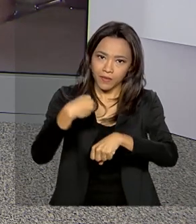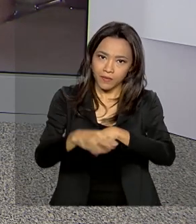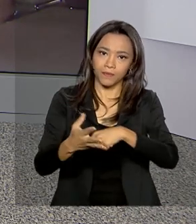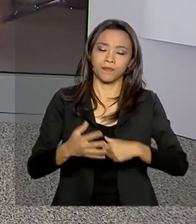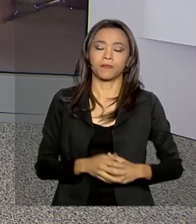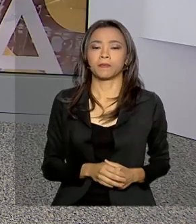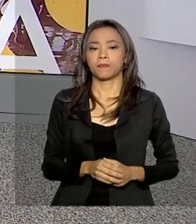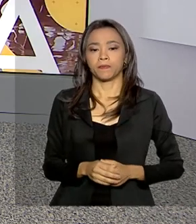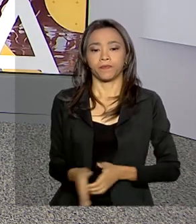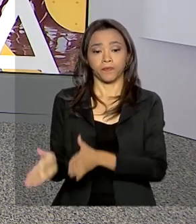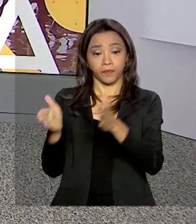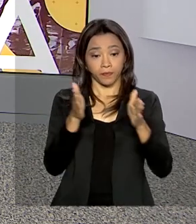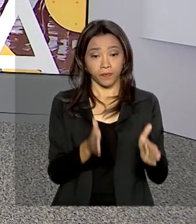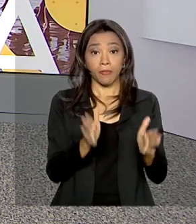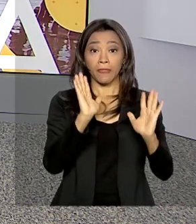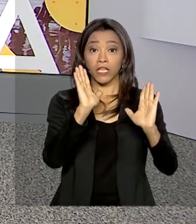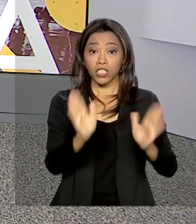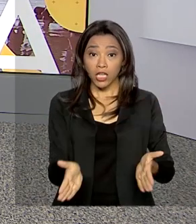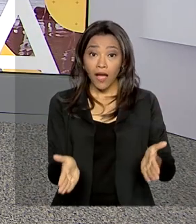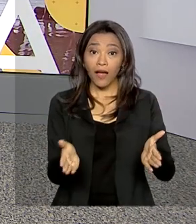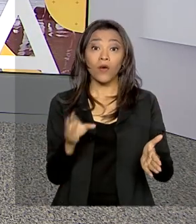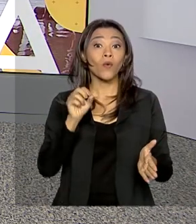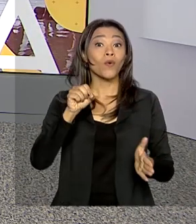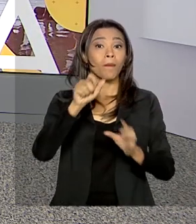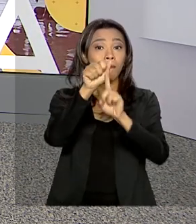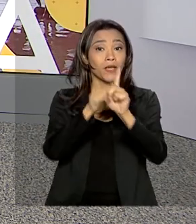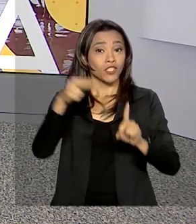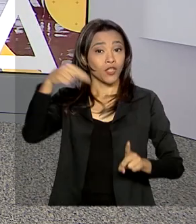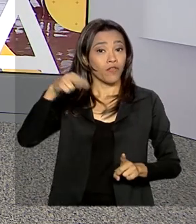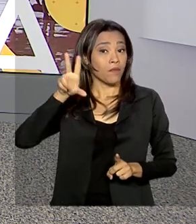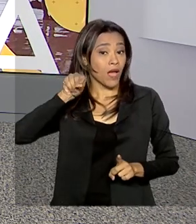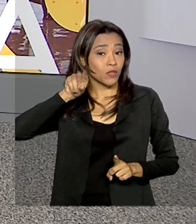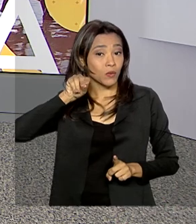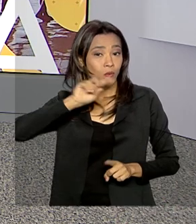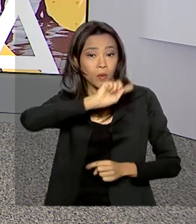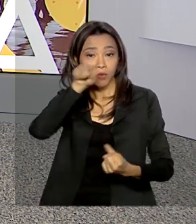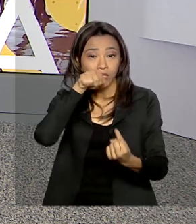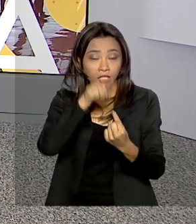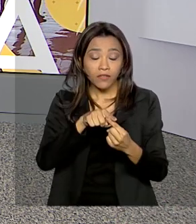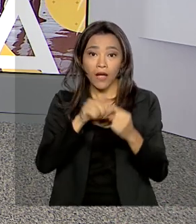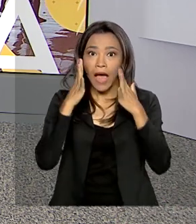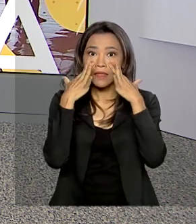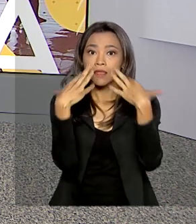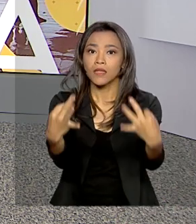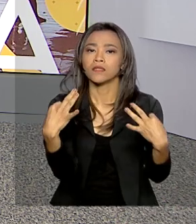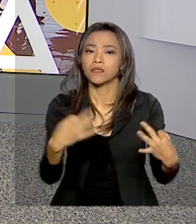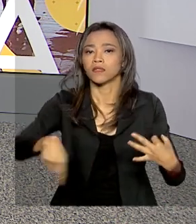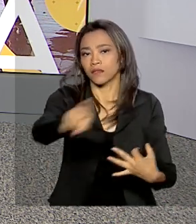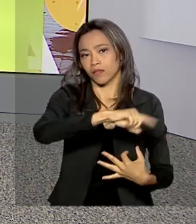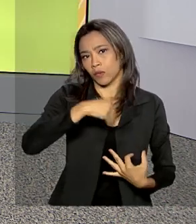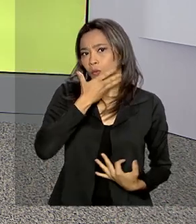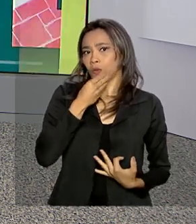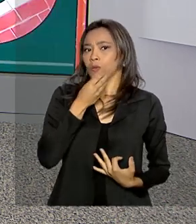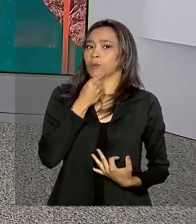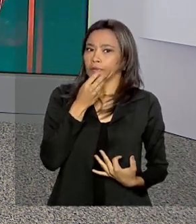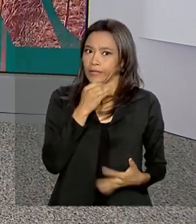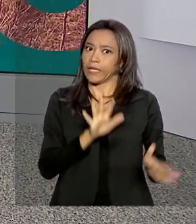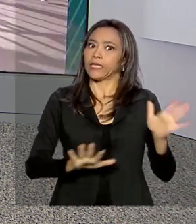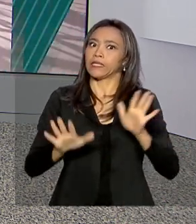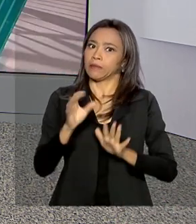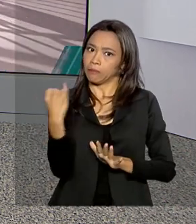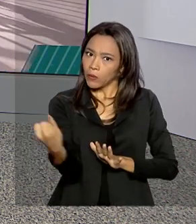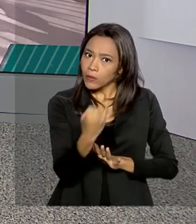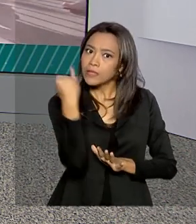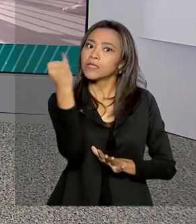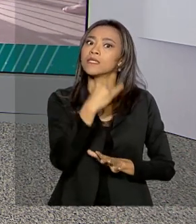vivo. E já estamos no Novembro Azul. A campanha é para chamar a atenção dos homens para a importância do exame